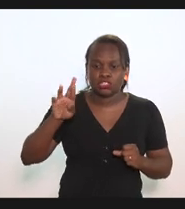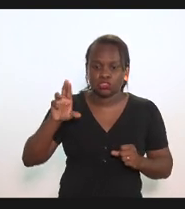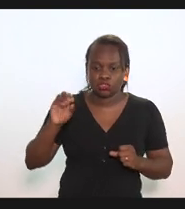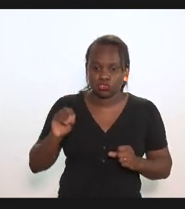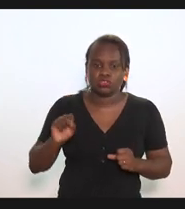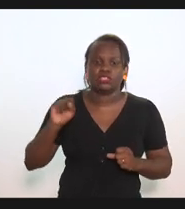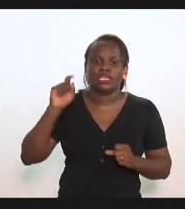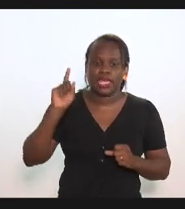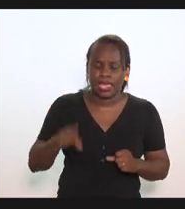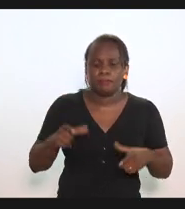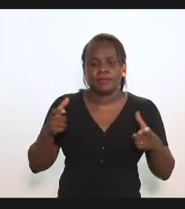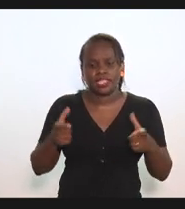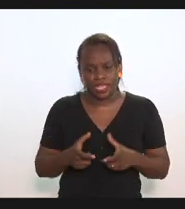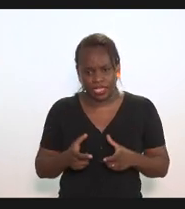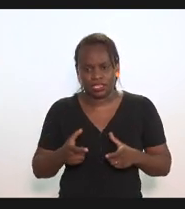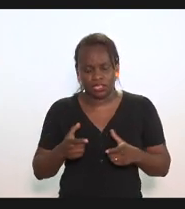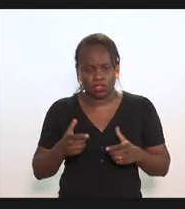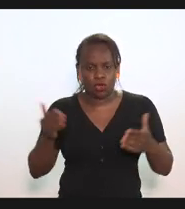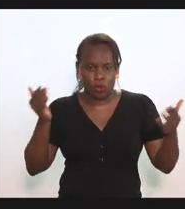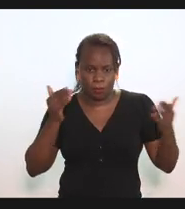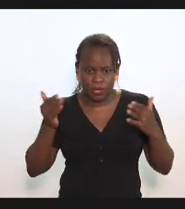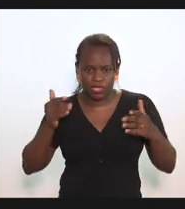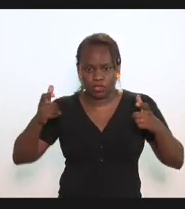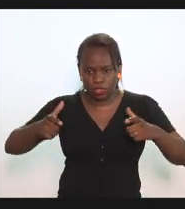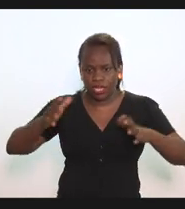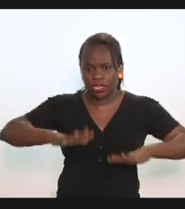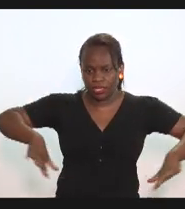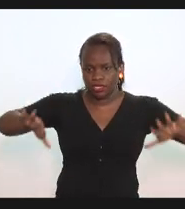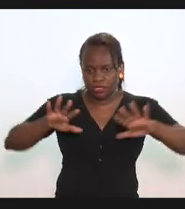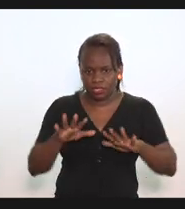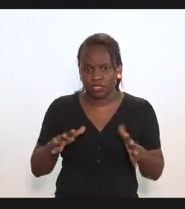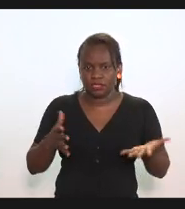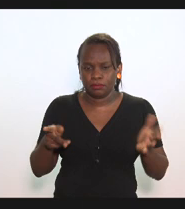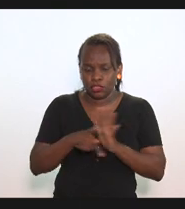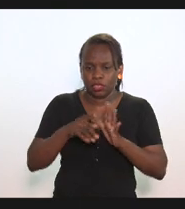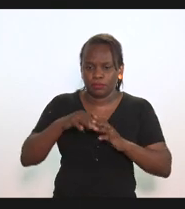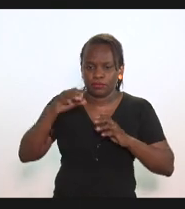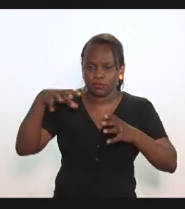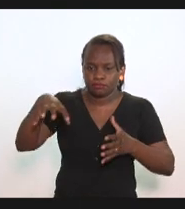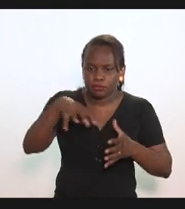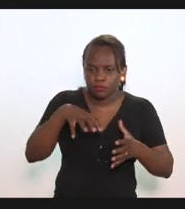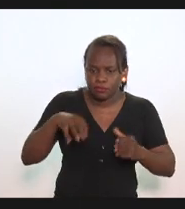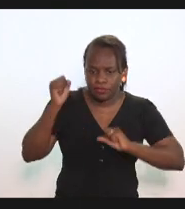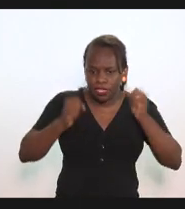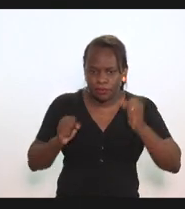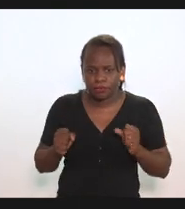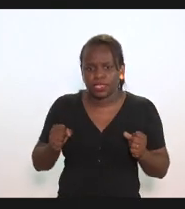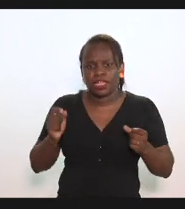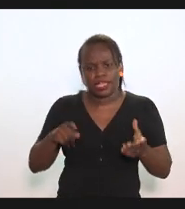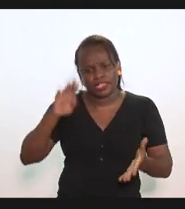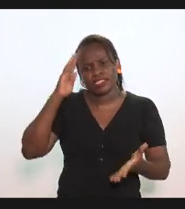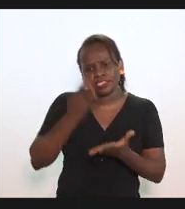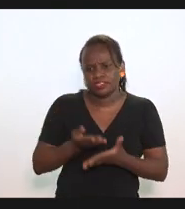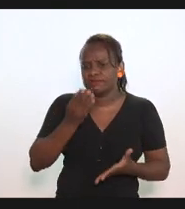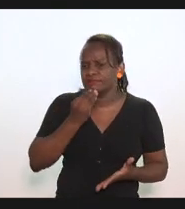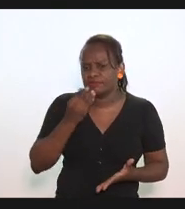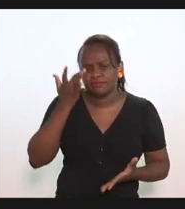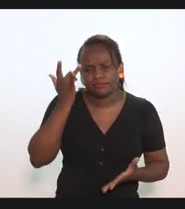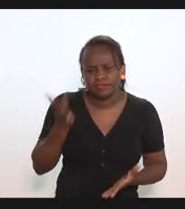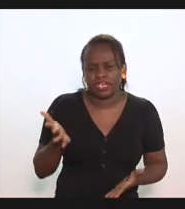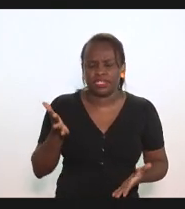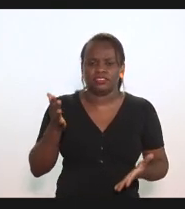produção pequena sob o ponto de vista geográfico sob o ponto de vista de instalações é muito crível é muito fácil